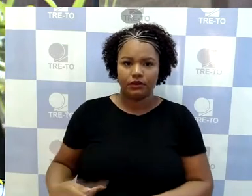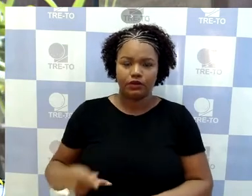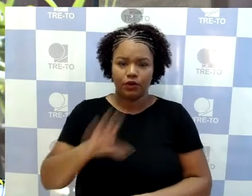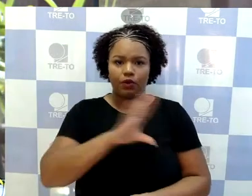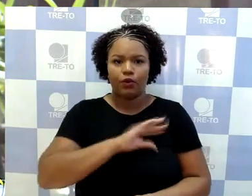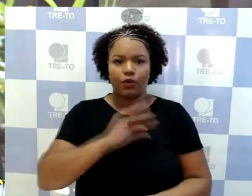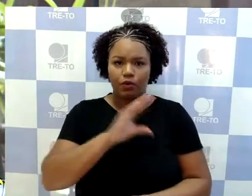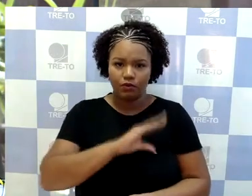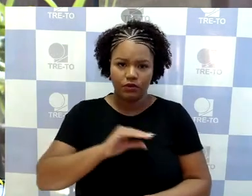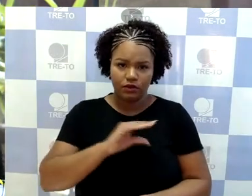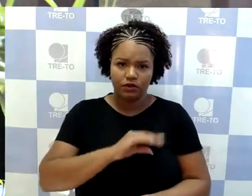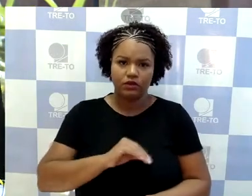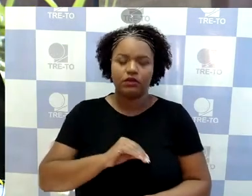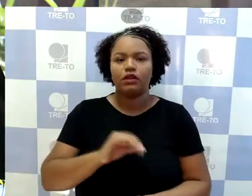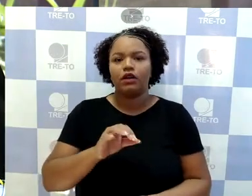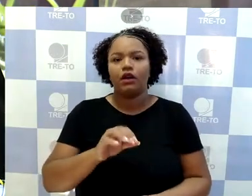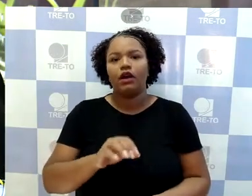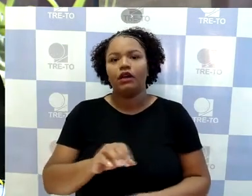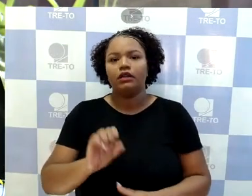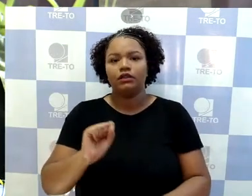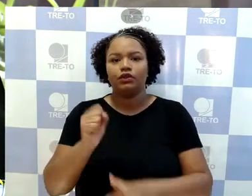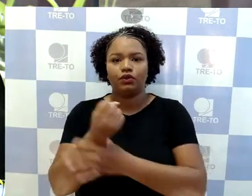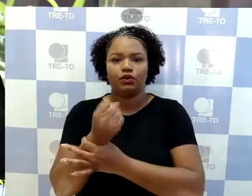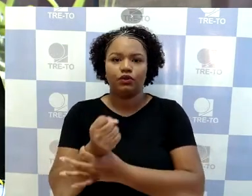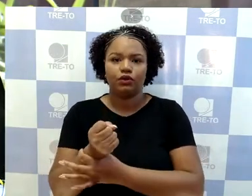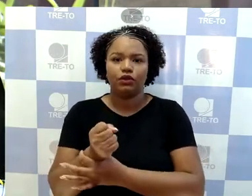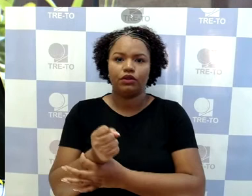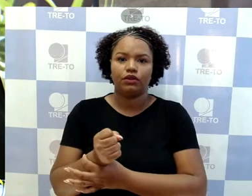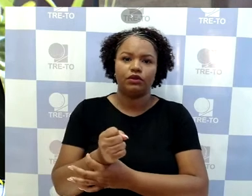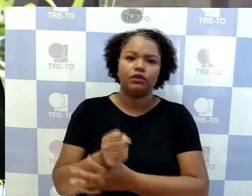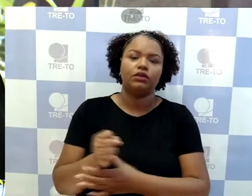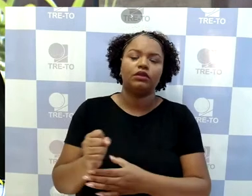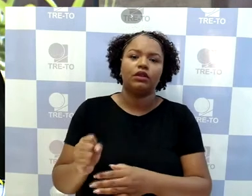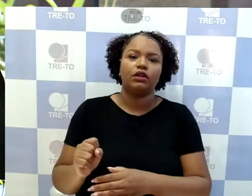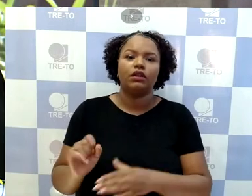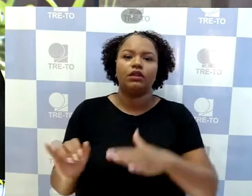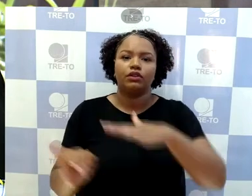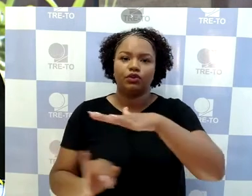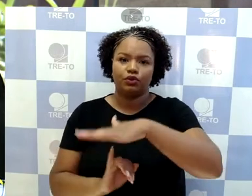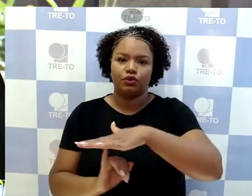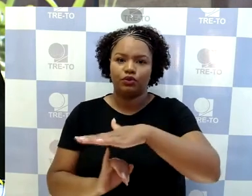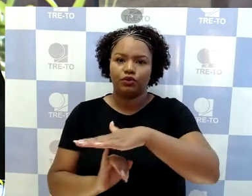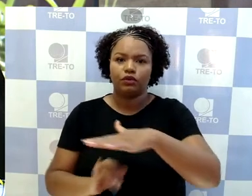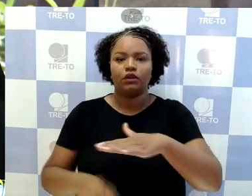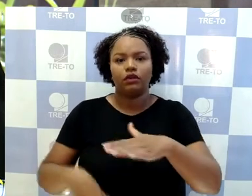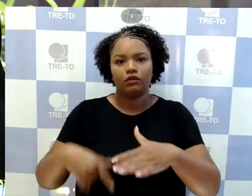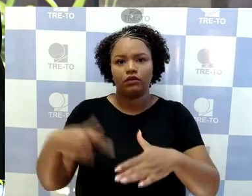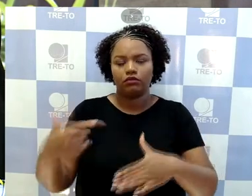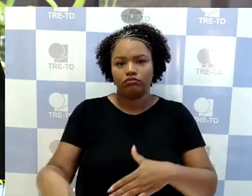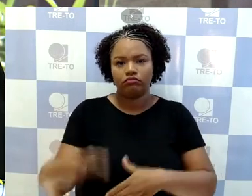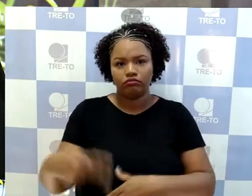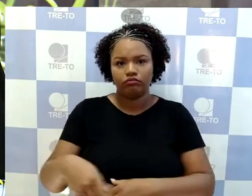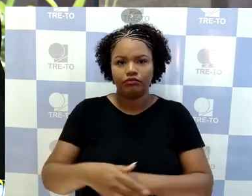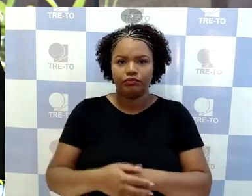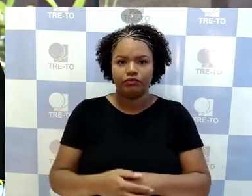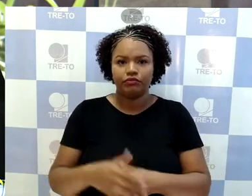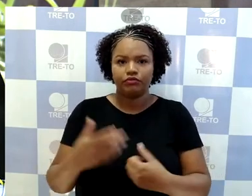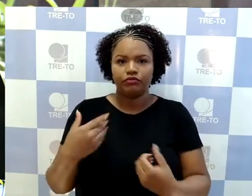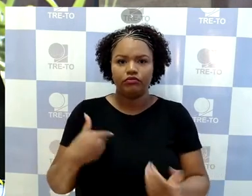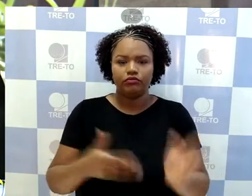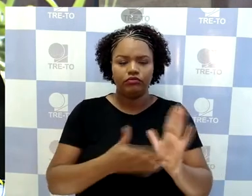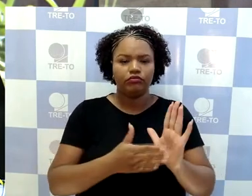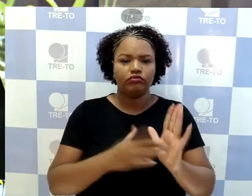Segurança Institucional deste Tribunal. Pois bem, a proposta em votação vem ao encontro dos anseios